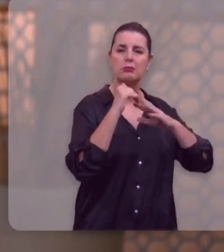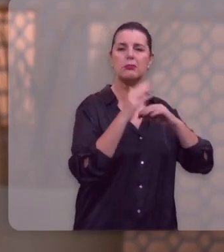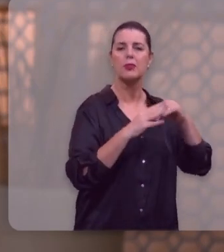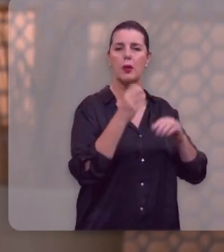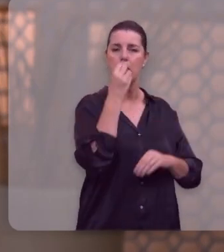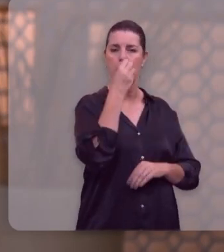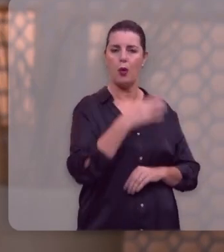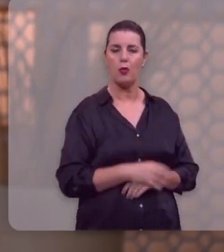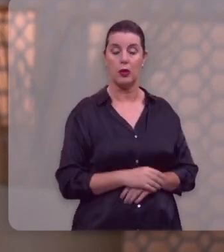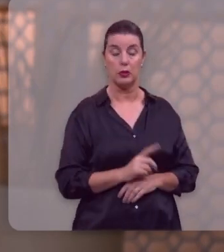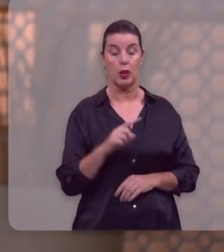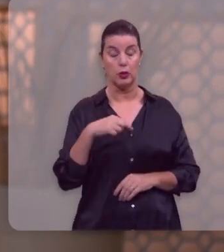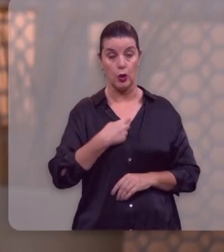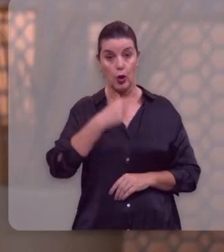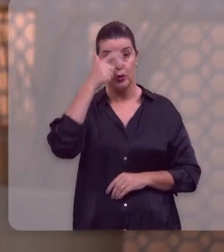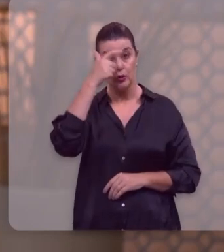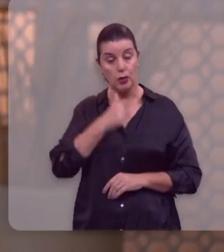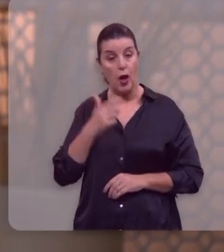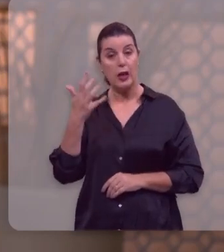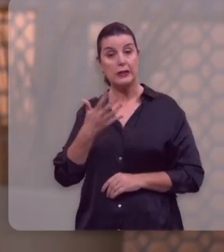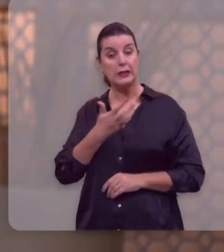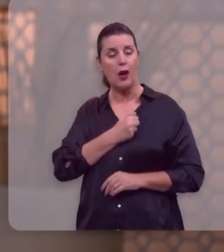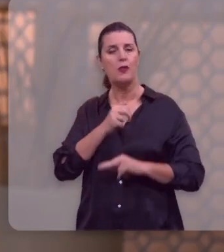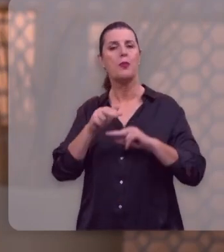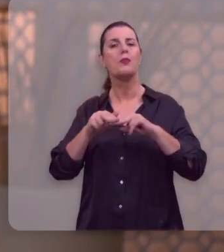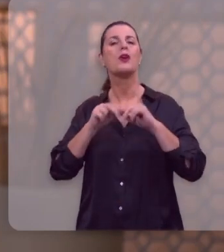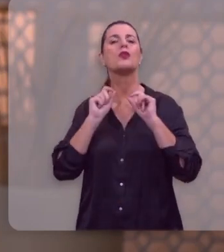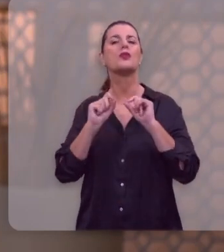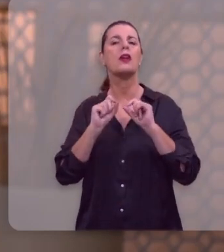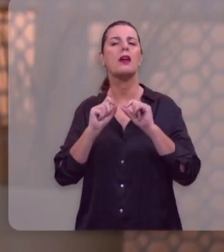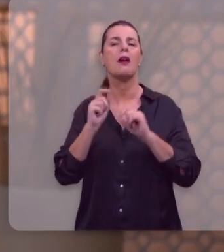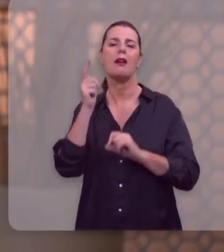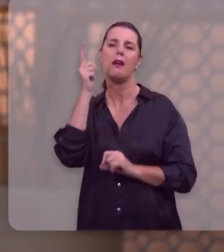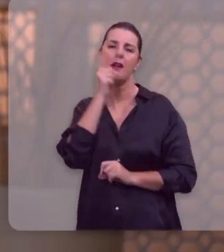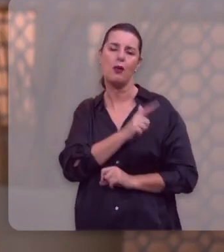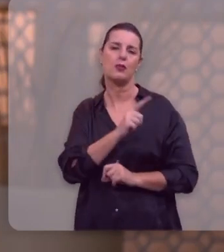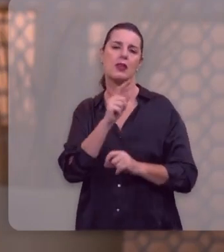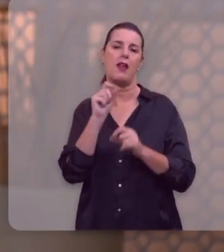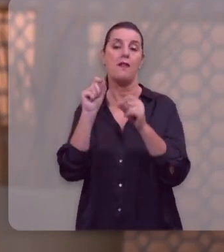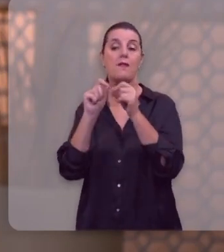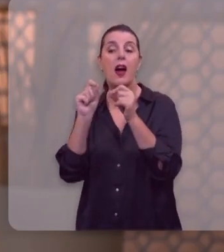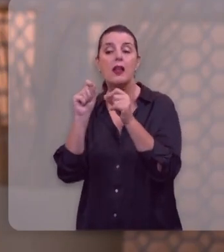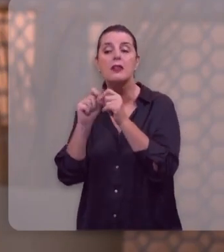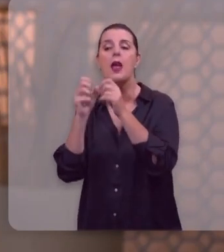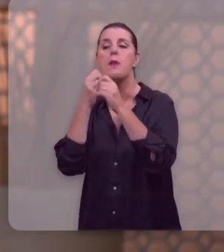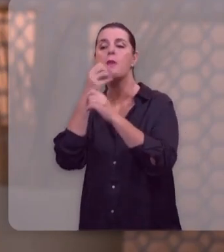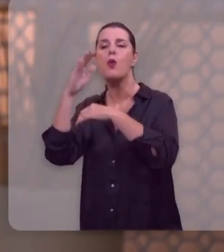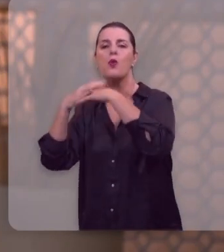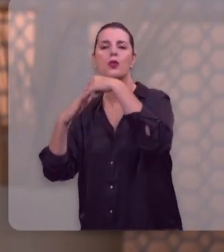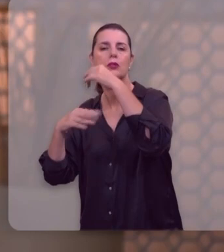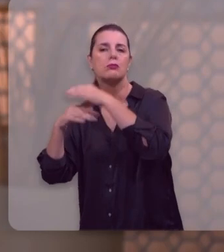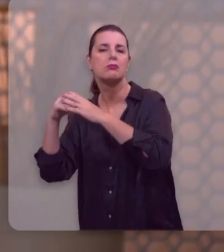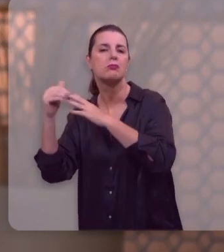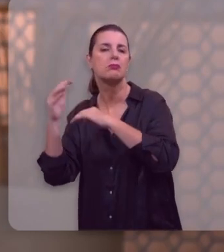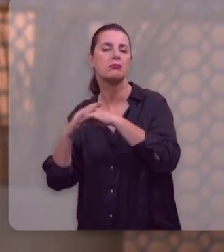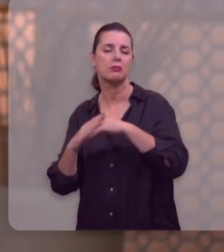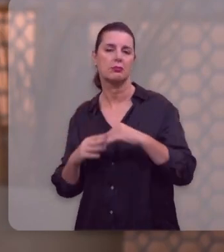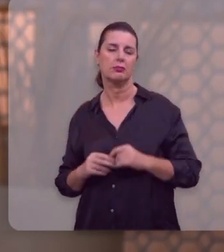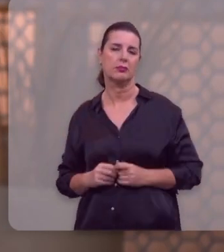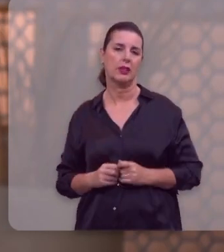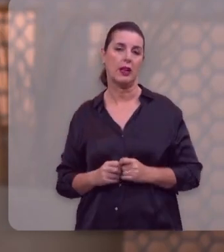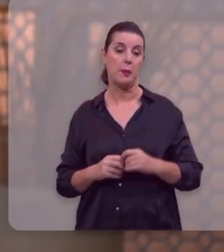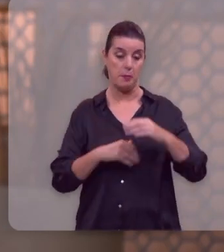salvos para as boas obras. As boas obras não constroem a nossa salvação,